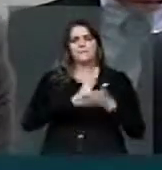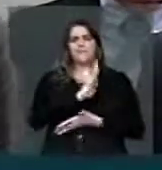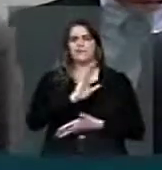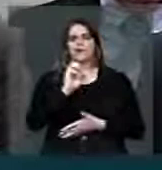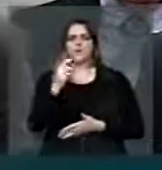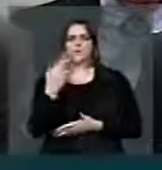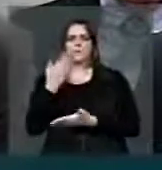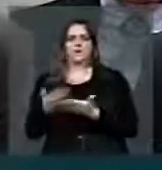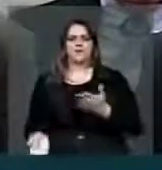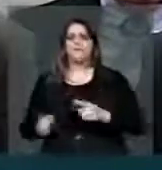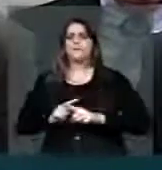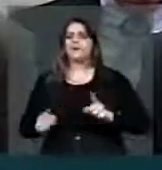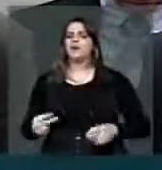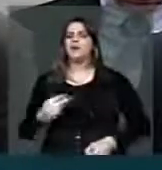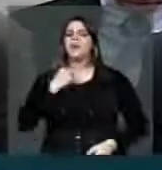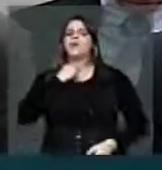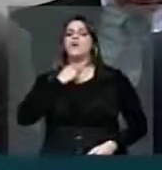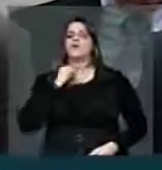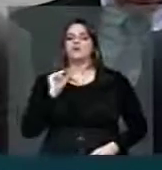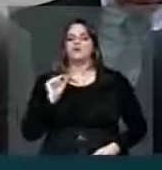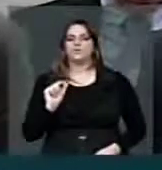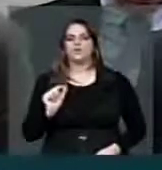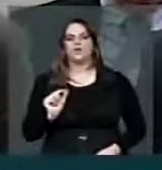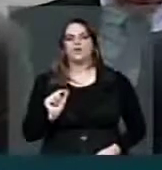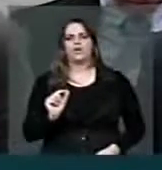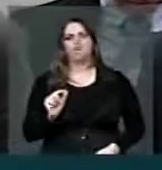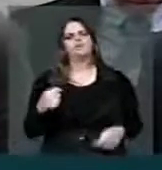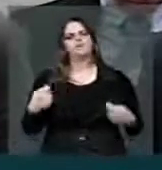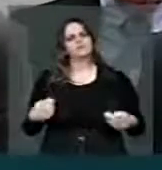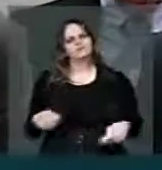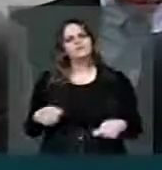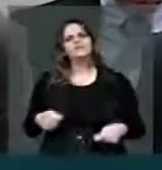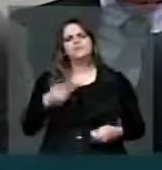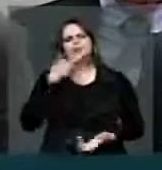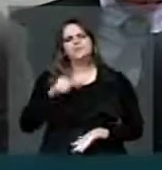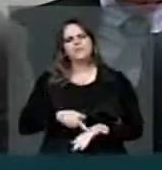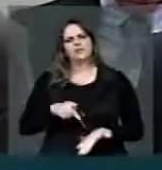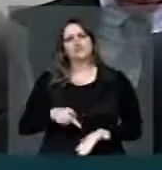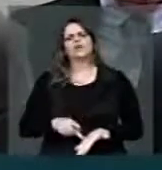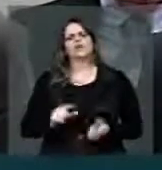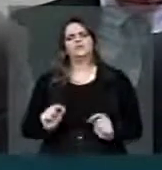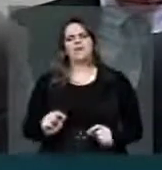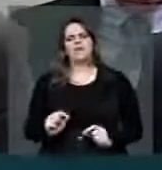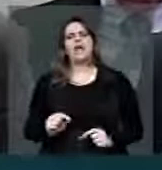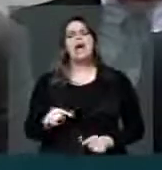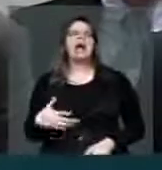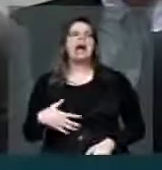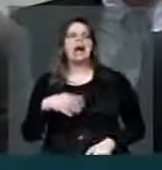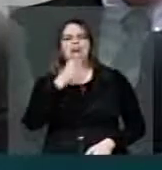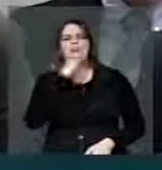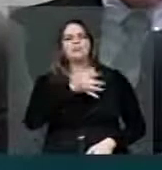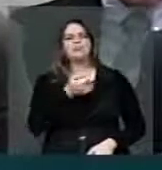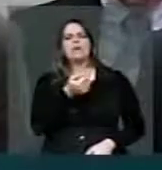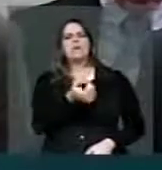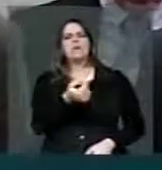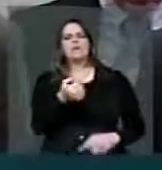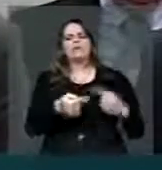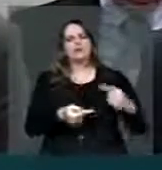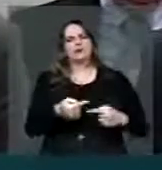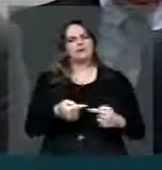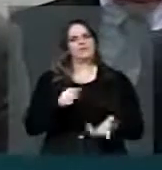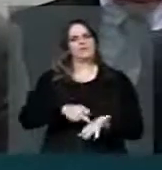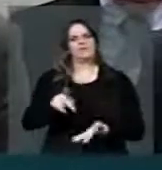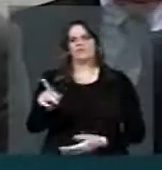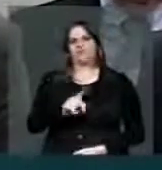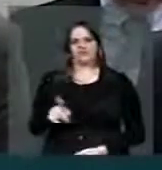coisa que não se pode fazer, por uma questão de honestidade intelectual, é dizer que o projeto foi pouco debatido. Isso não é verdade.